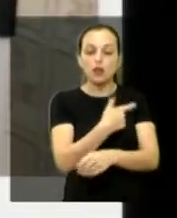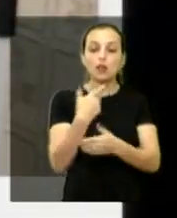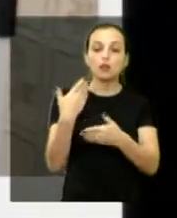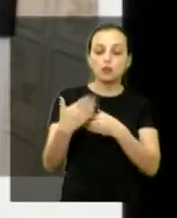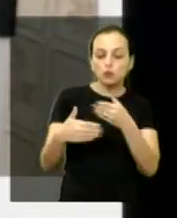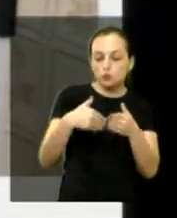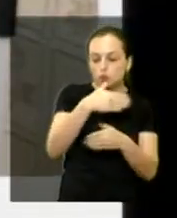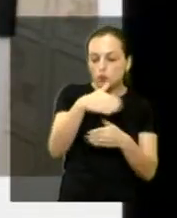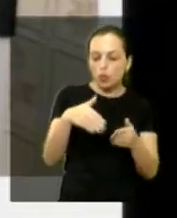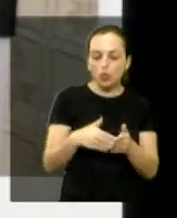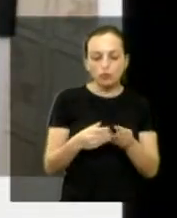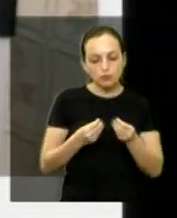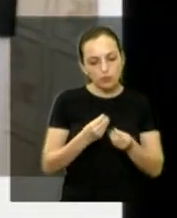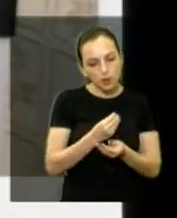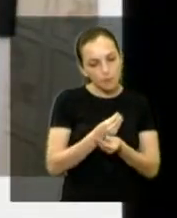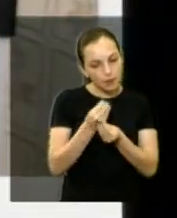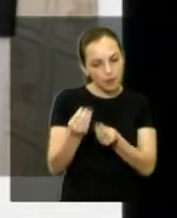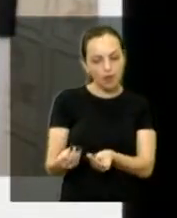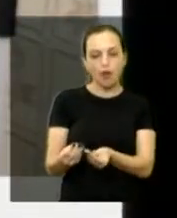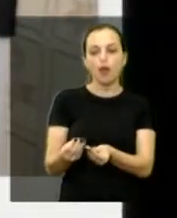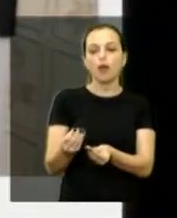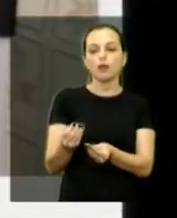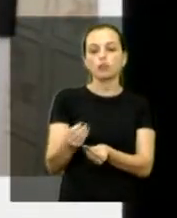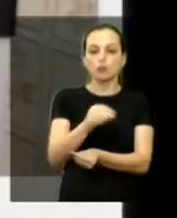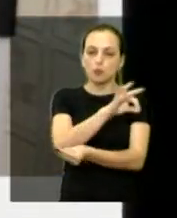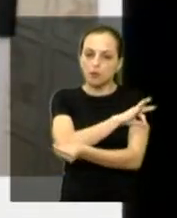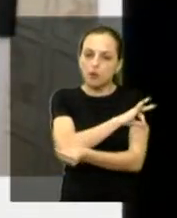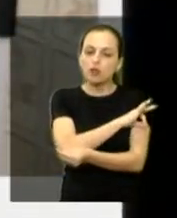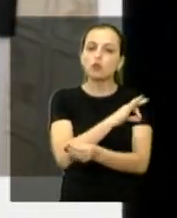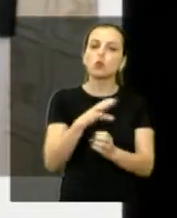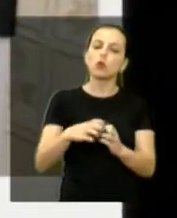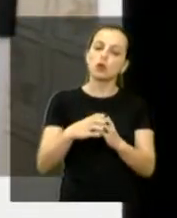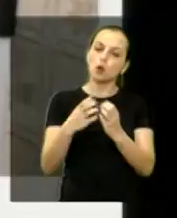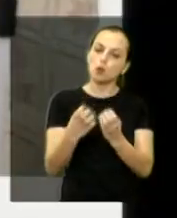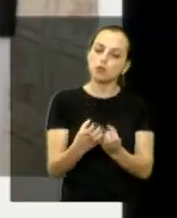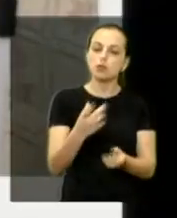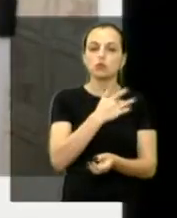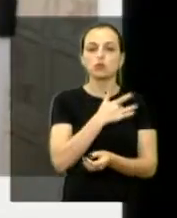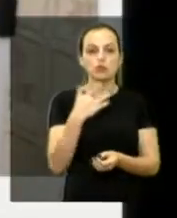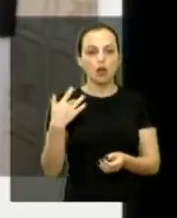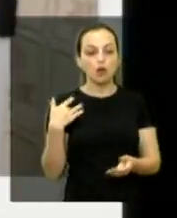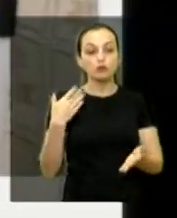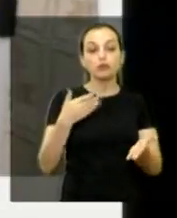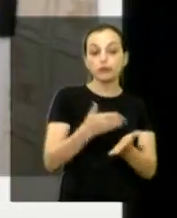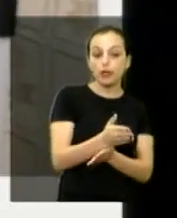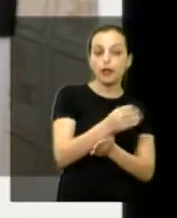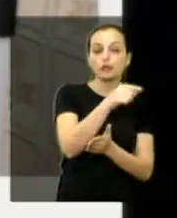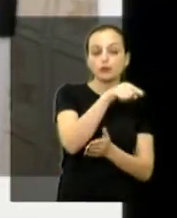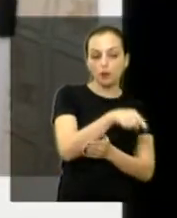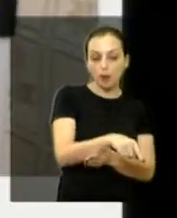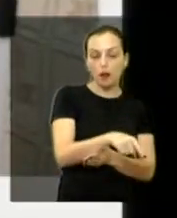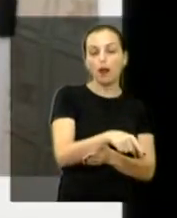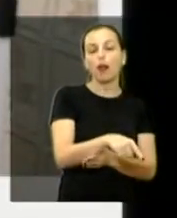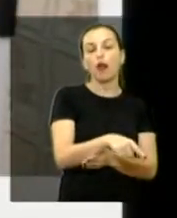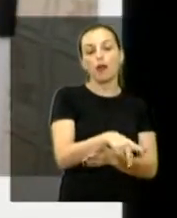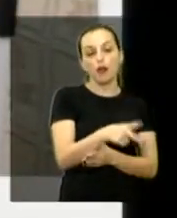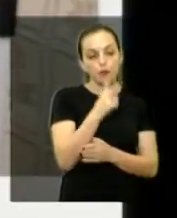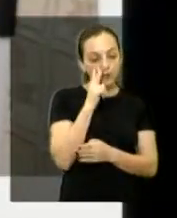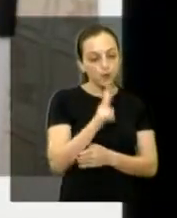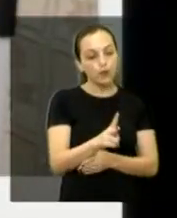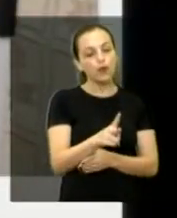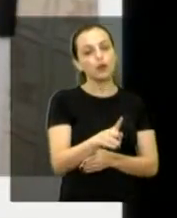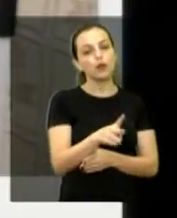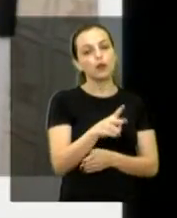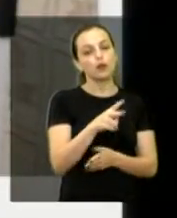daqui para a prefeitura, a comissão de saúde aqui do mundo, da casa, já foi lá na GF Chachuda, já foram na unidade, foram com a